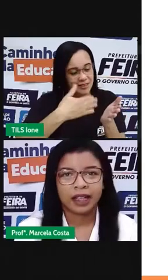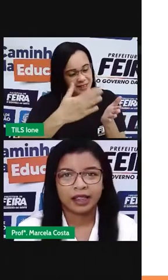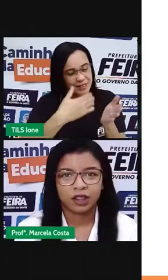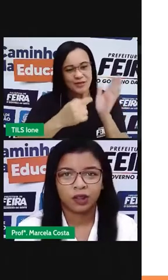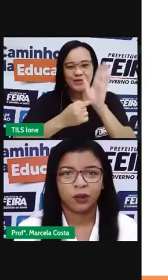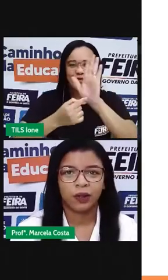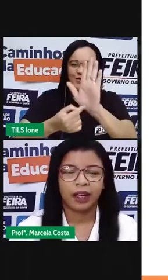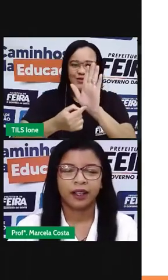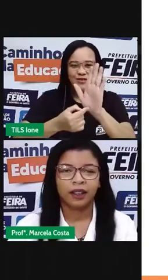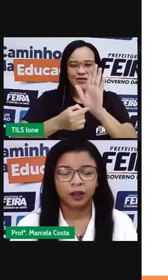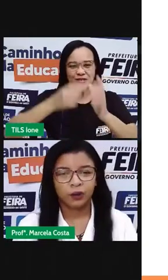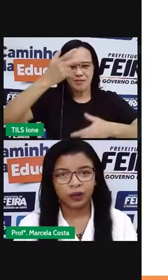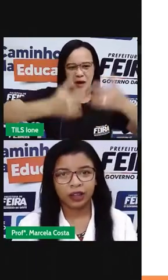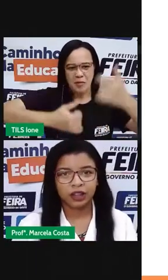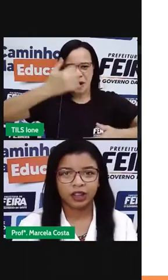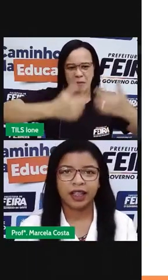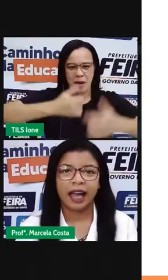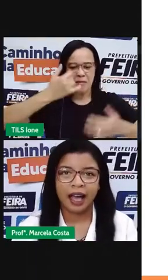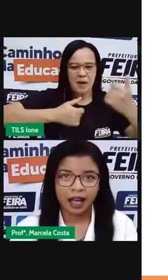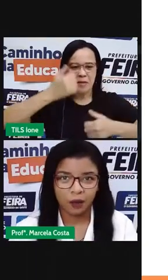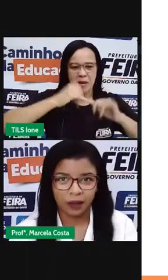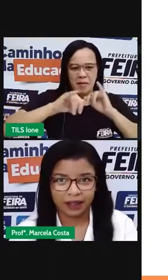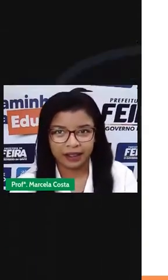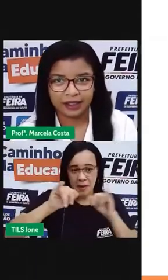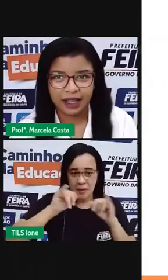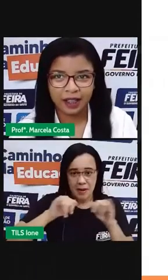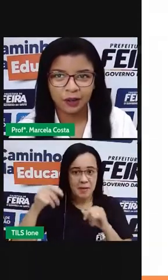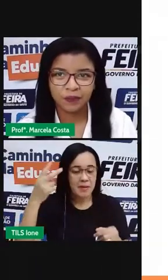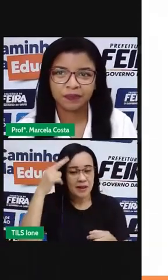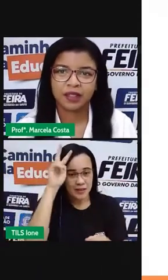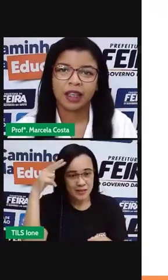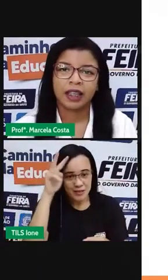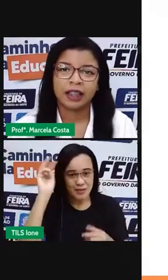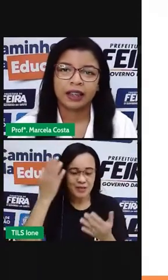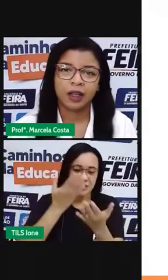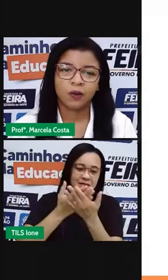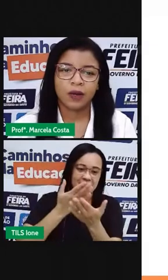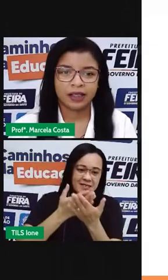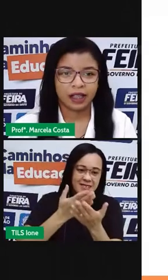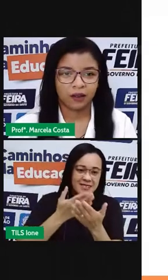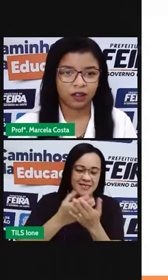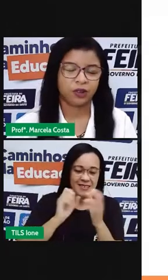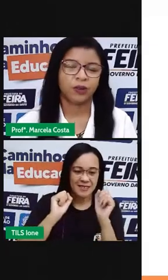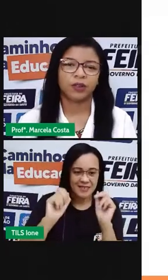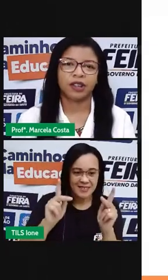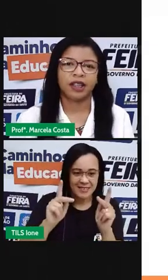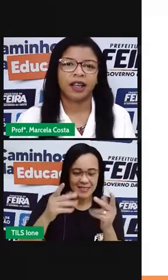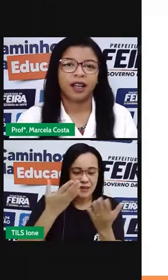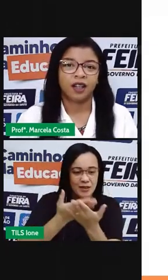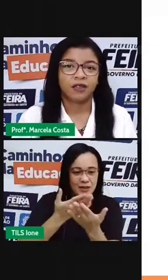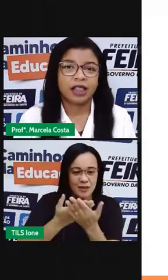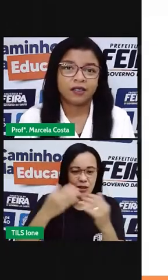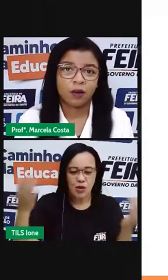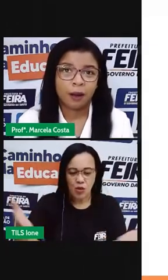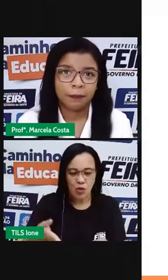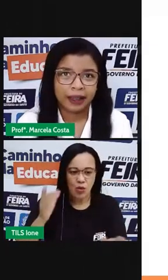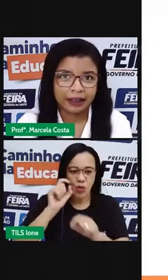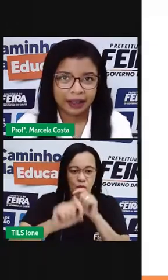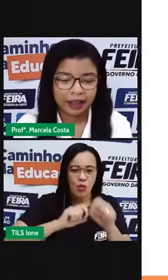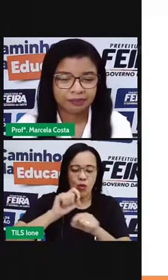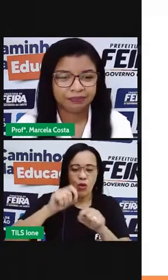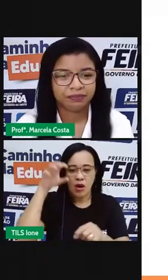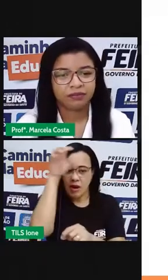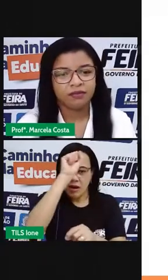Contar essa história durante a aula, tá certo? E se ela for essa aula de hoje, vocês vão